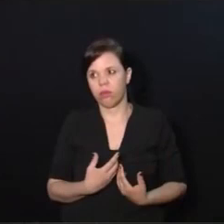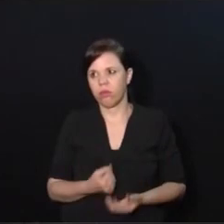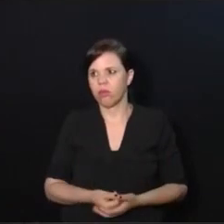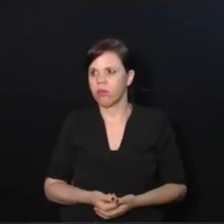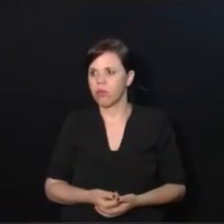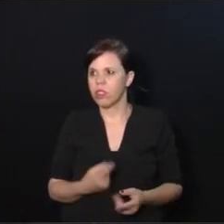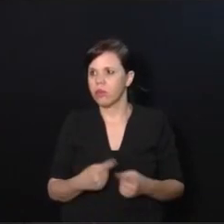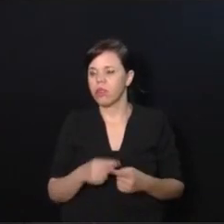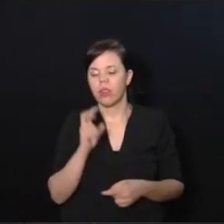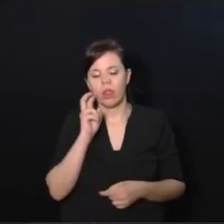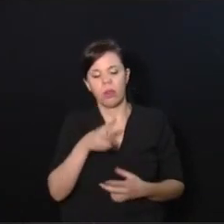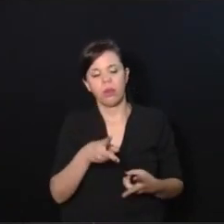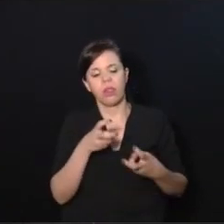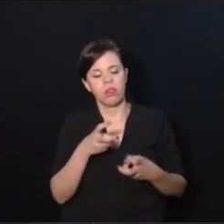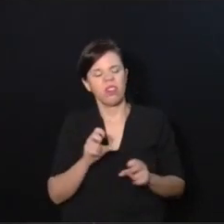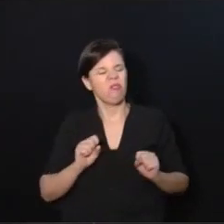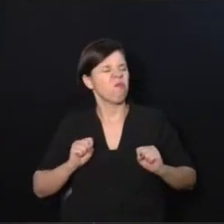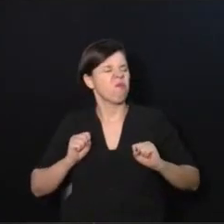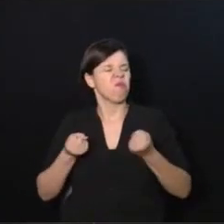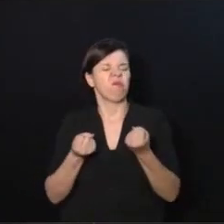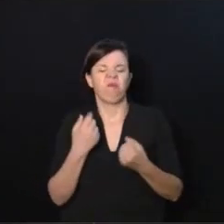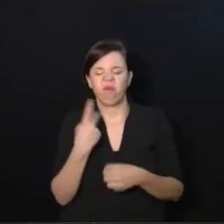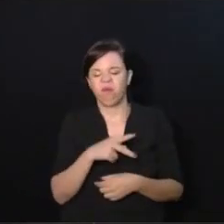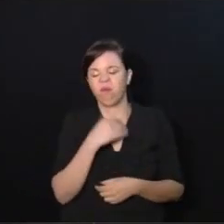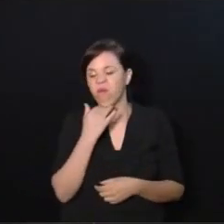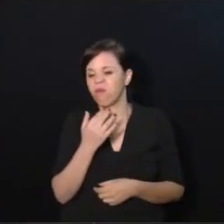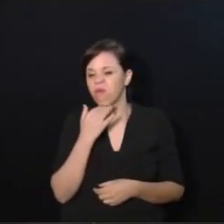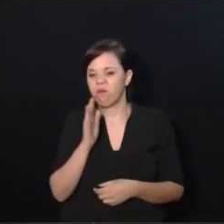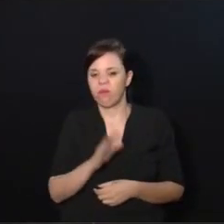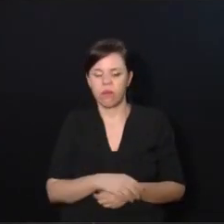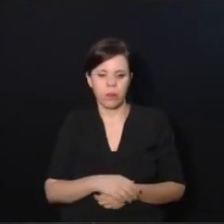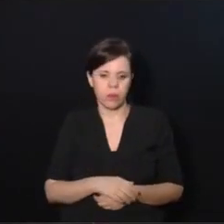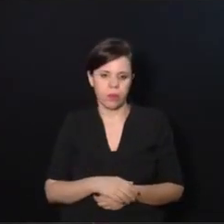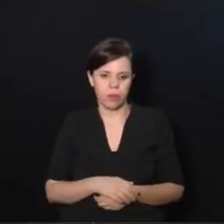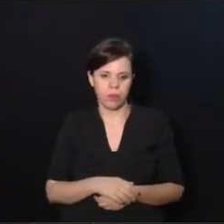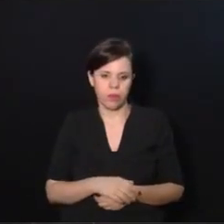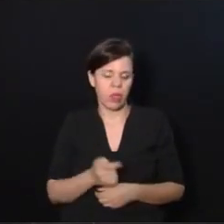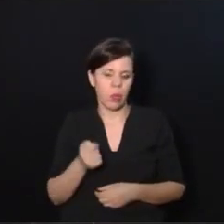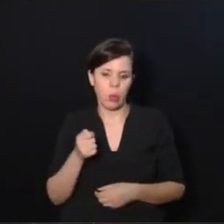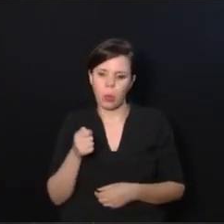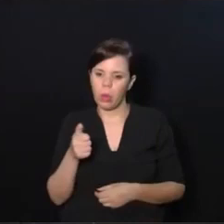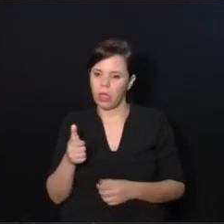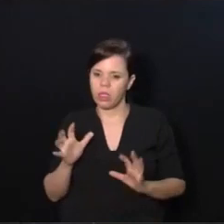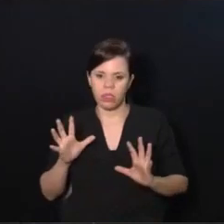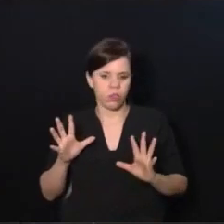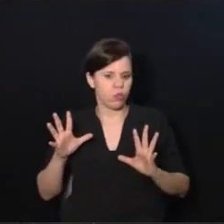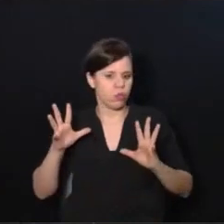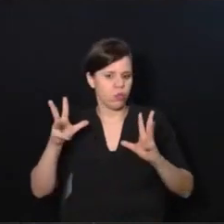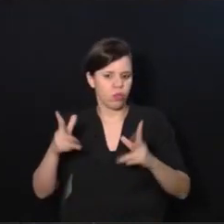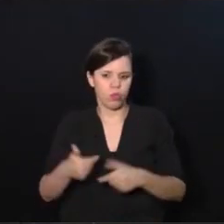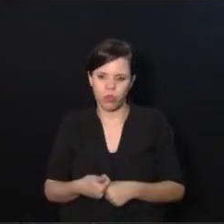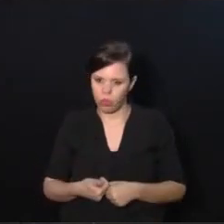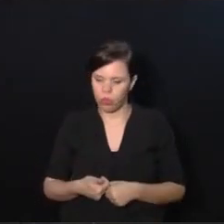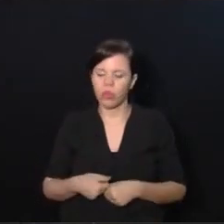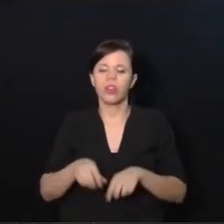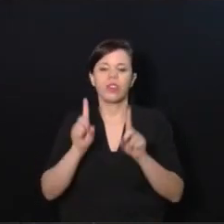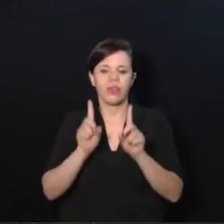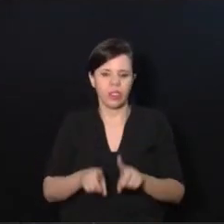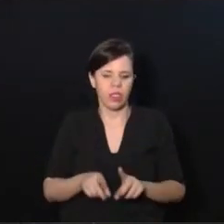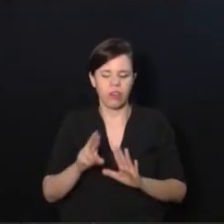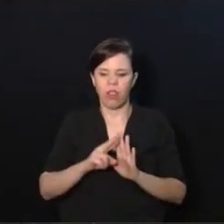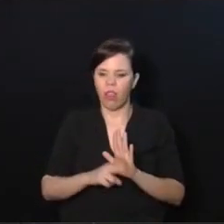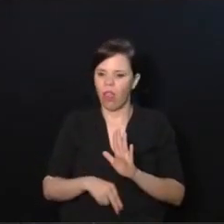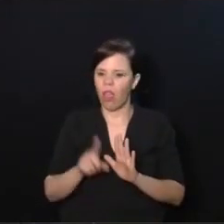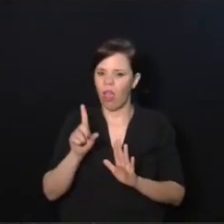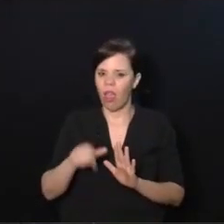Porque ela viu que não serviu de nada o esforço dela. Mas é assim, gente, quase toda deficiência regra é essa. Não adianta fazer muito de